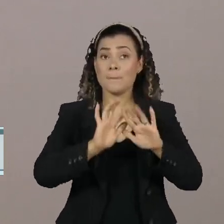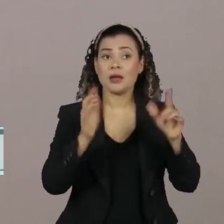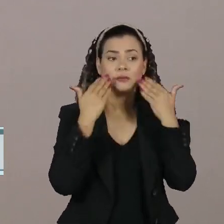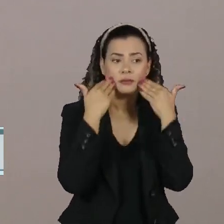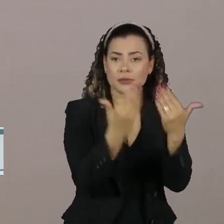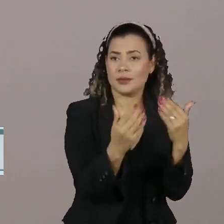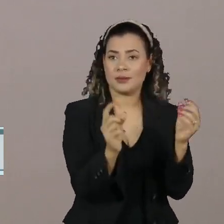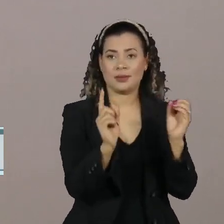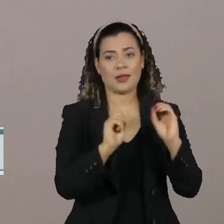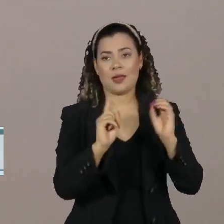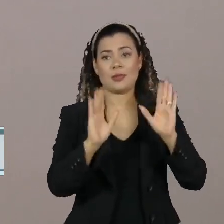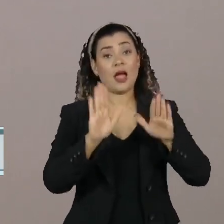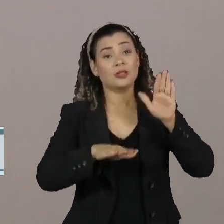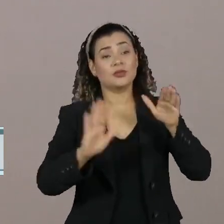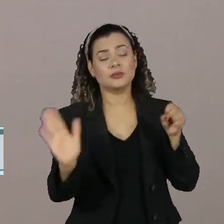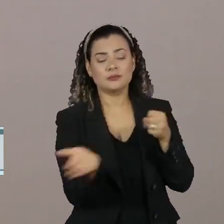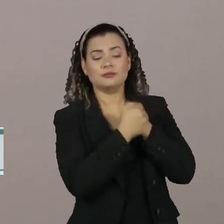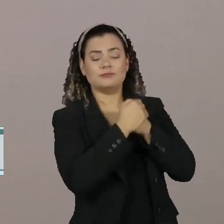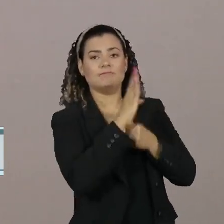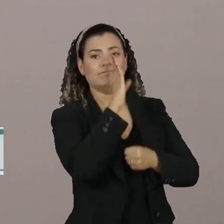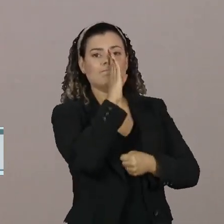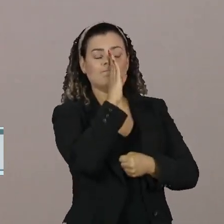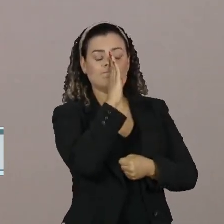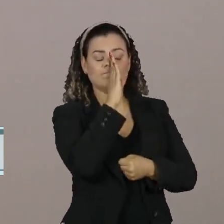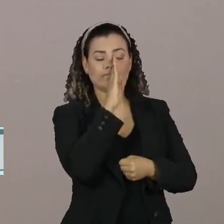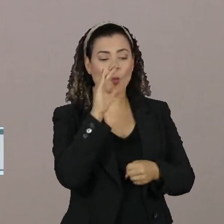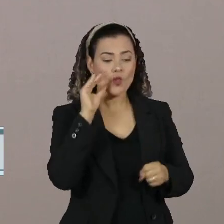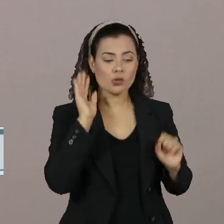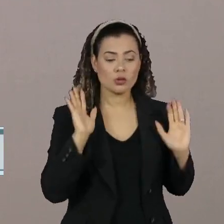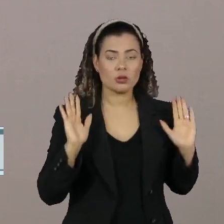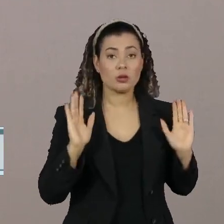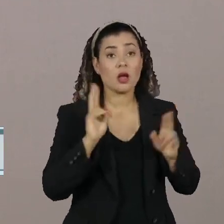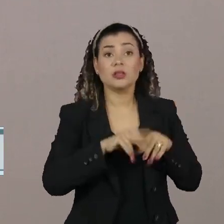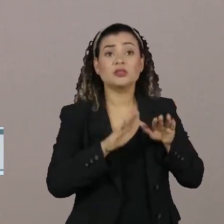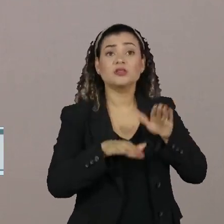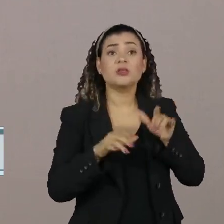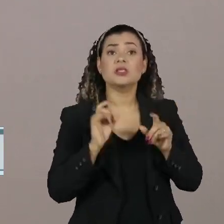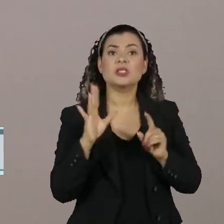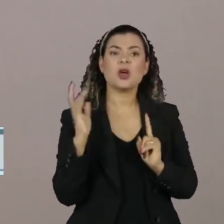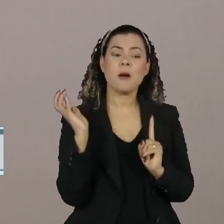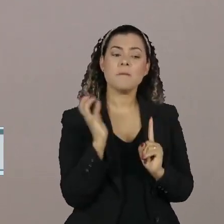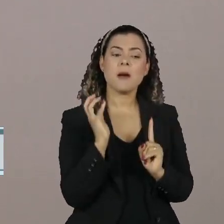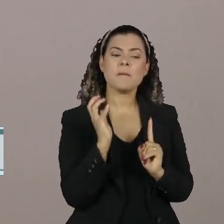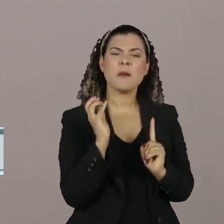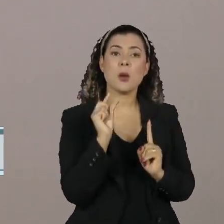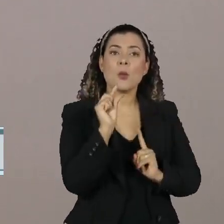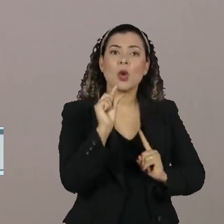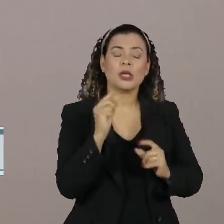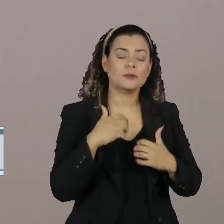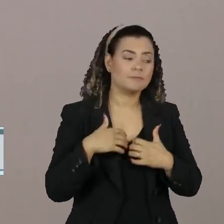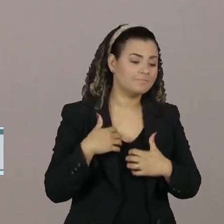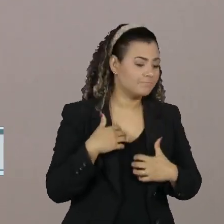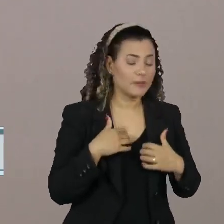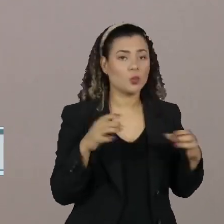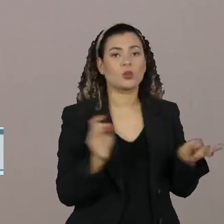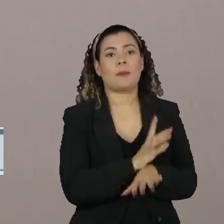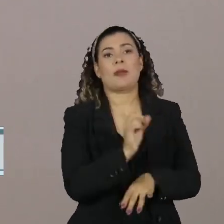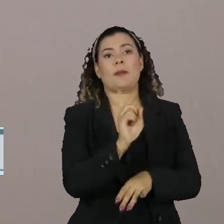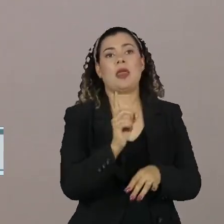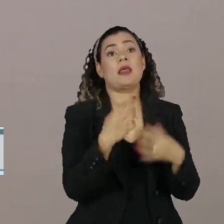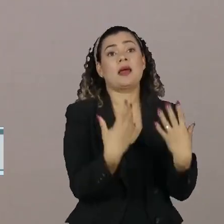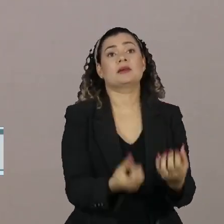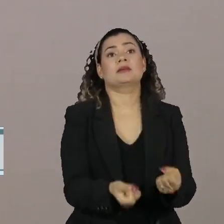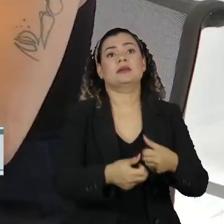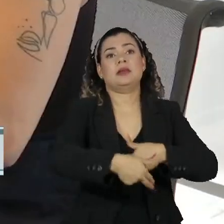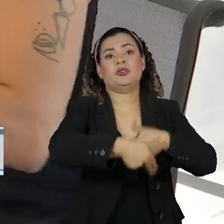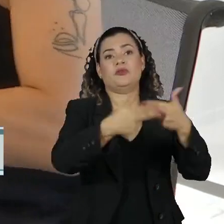Às vezes tratam-se de coisas pequenas, às vezes são microagressões no ambiente de trabalho que não estão bem preparados para aceitar a diversidade